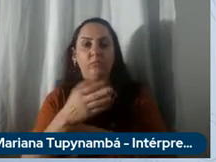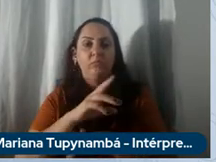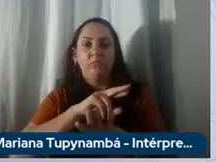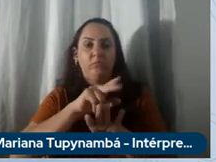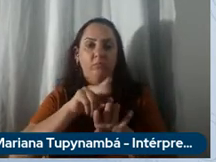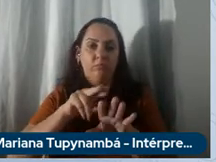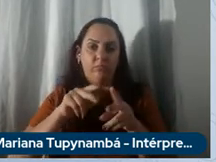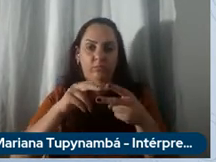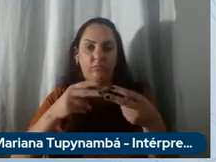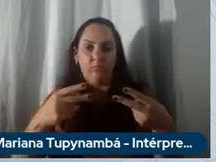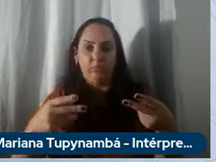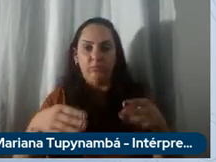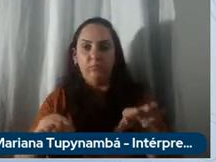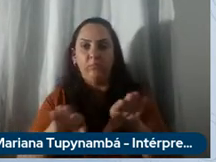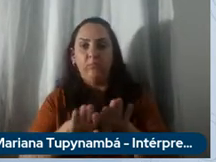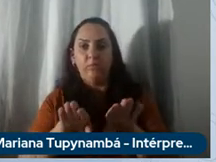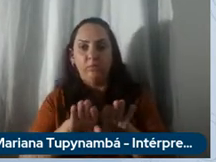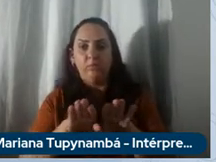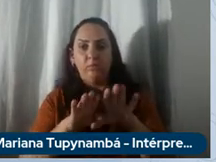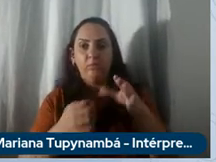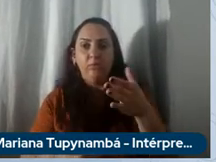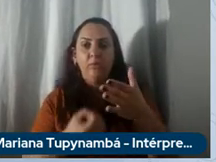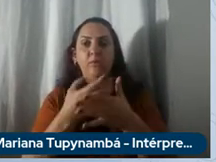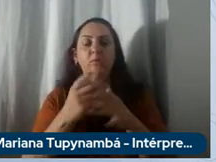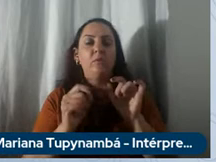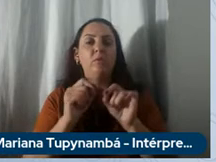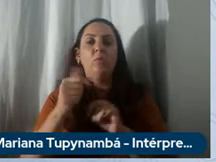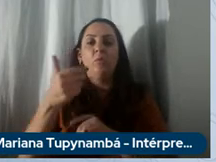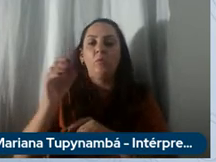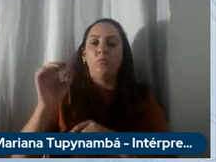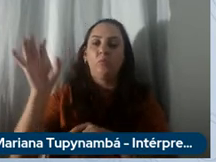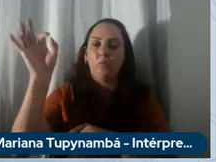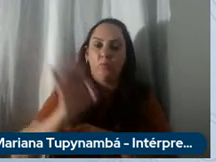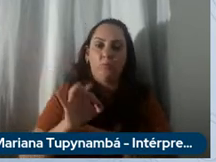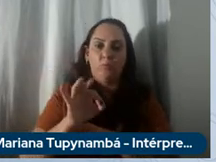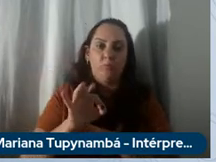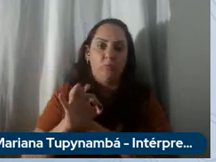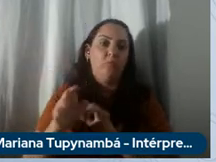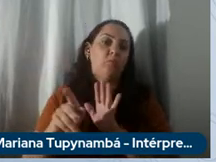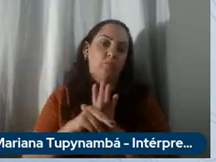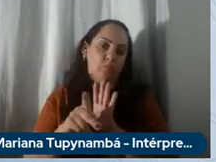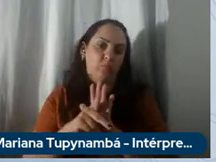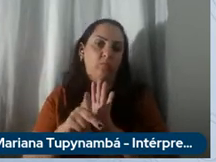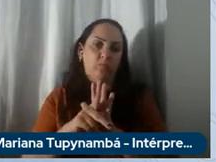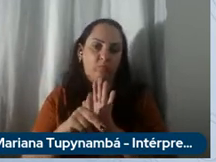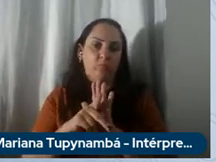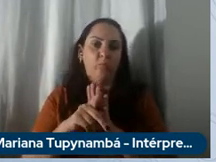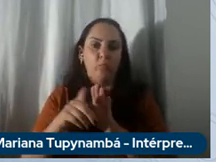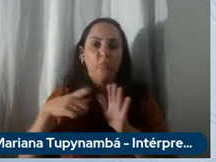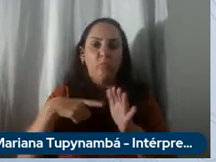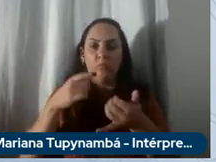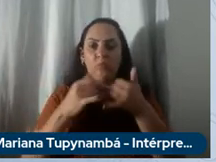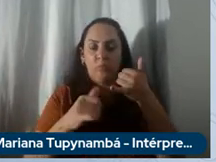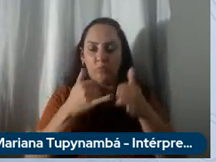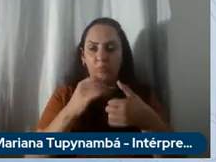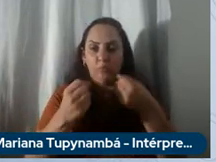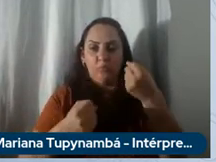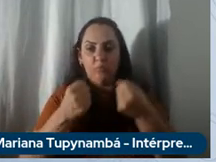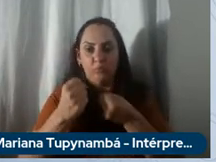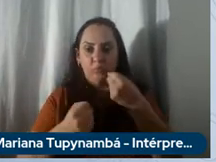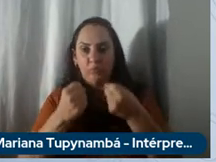para poder absorver 100% de produção BEV battery electric vehicle criar